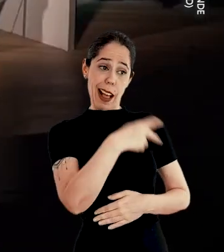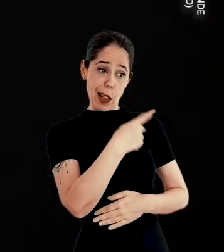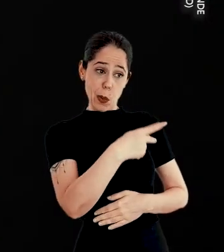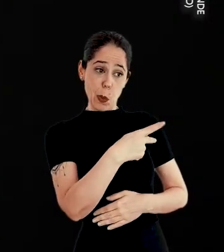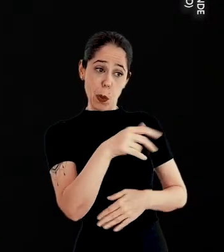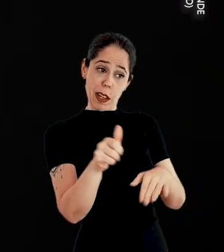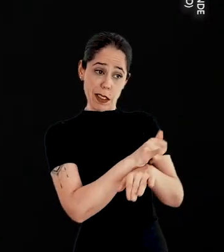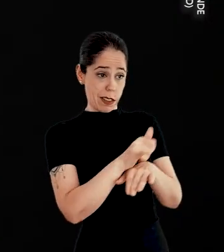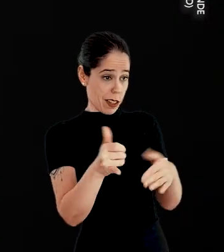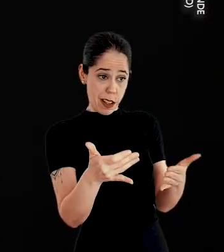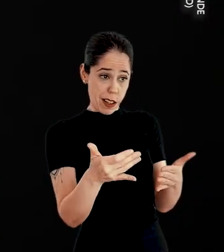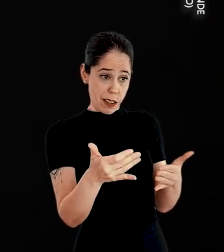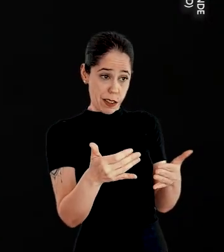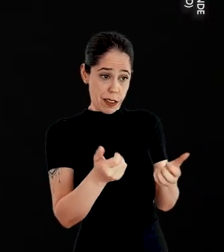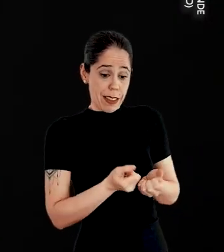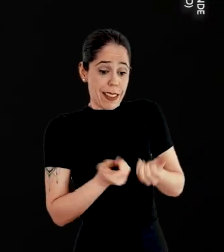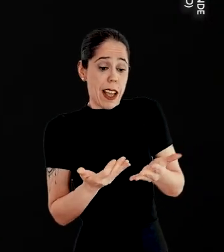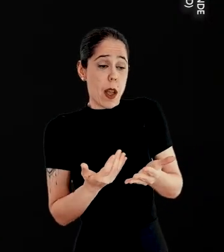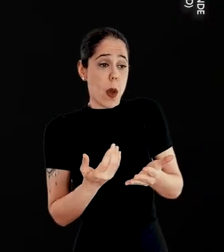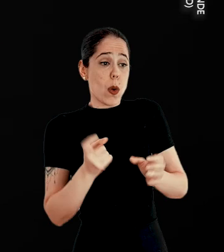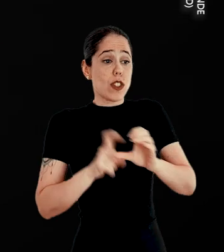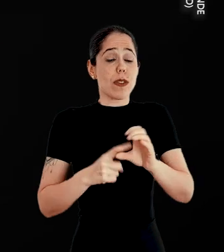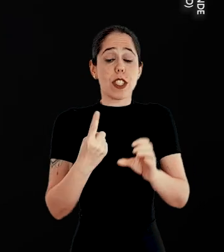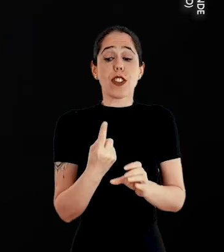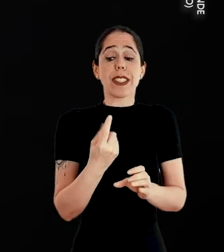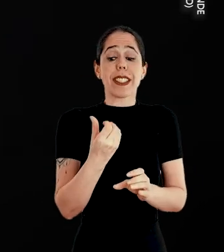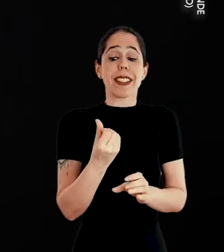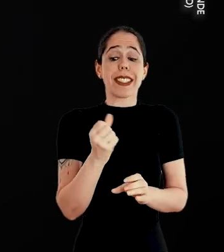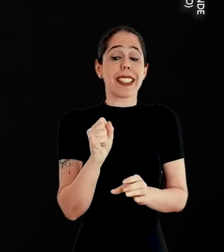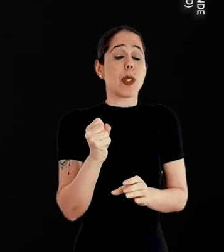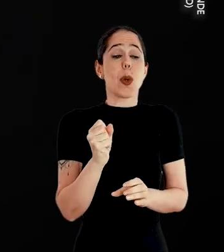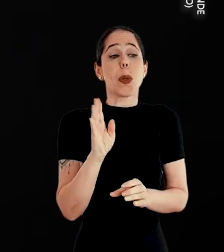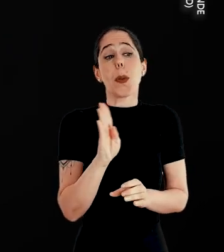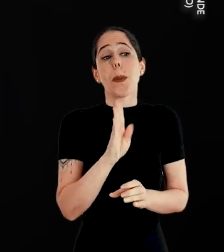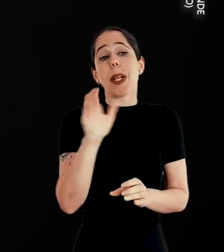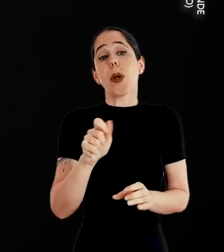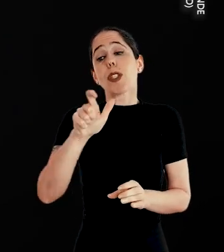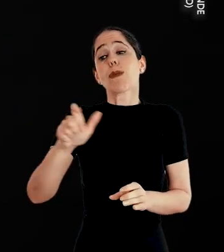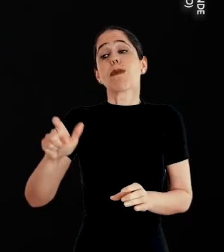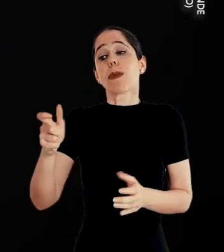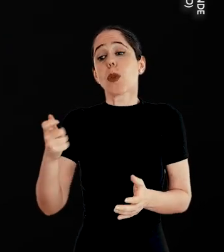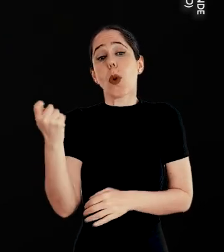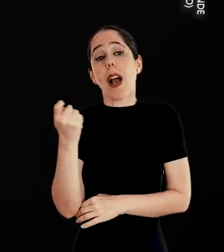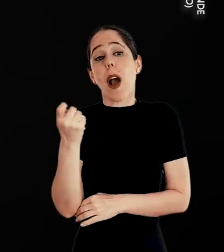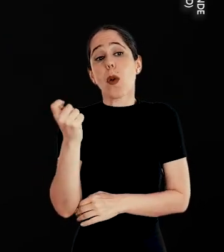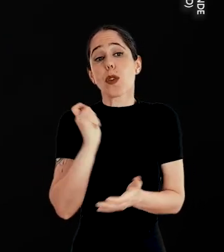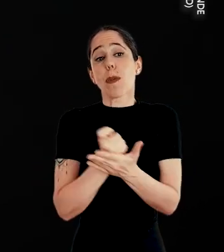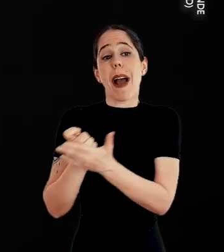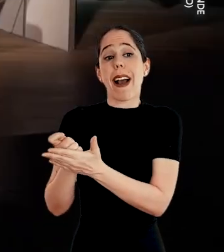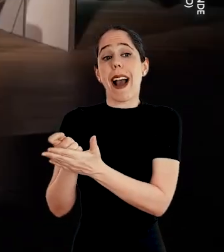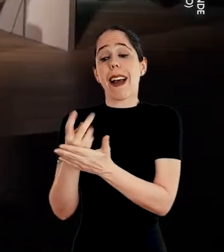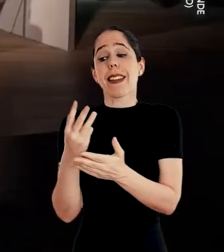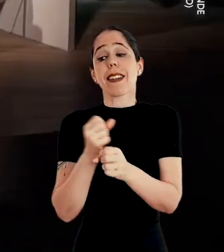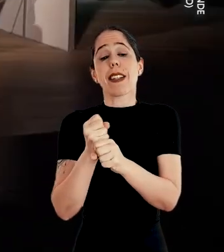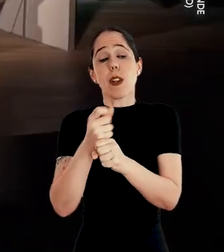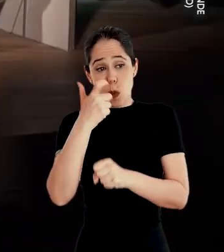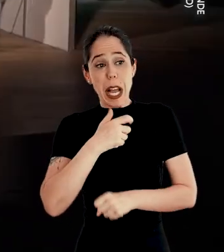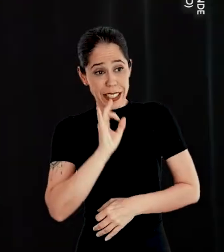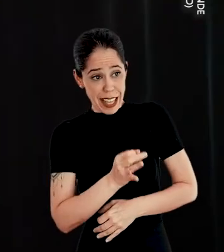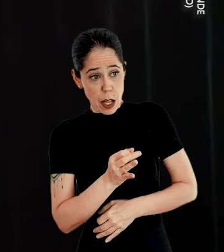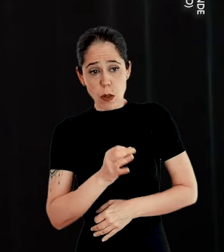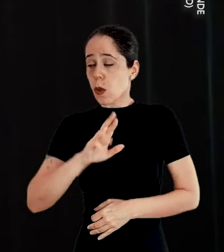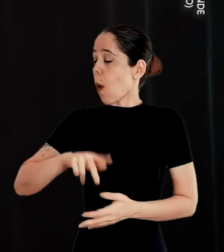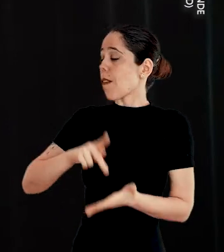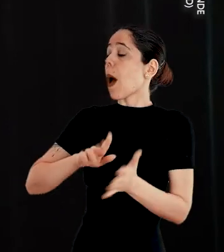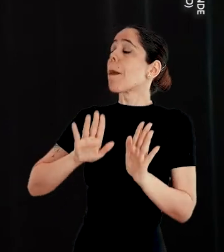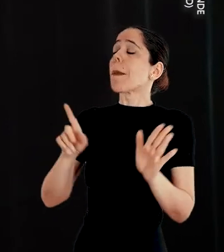A sua alternativa trouxe uma dívida de 168 bilhões para os gaúchos pagarem 30 anos. Eu acho que está certo. Não é